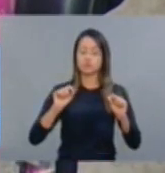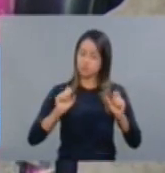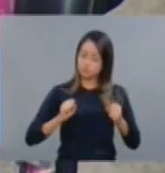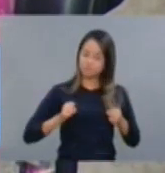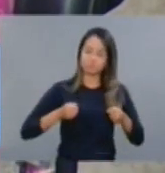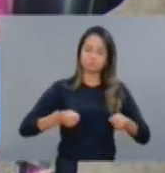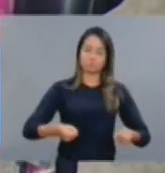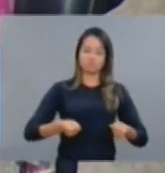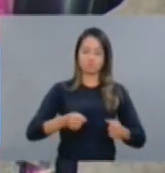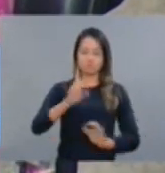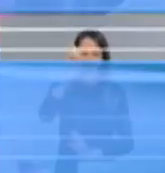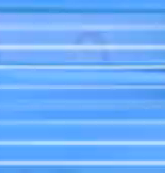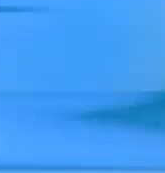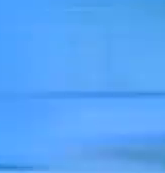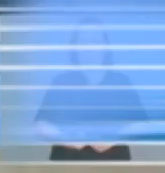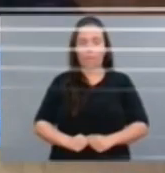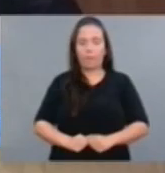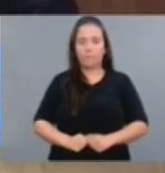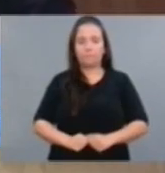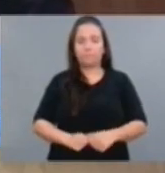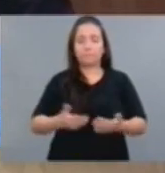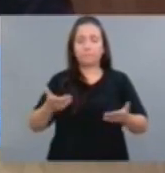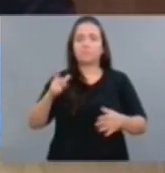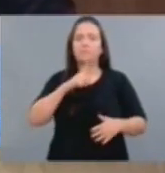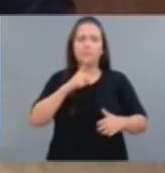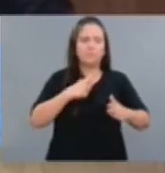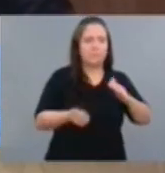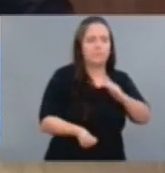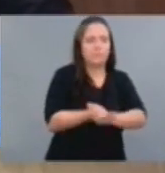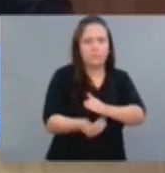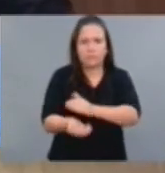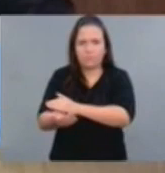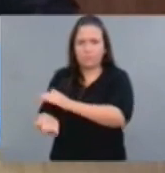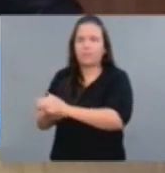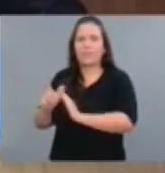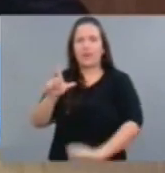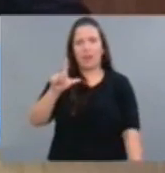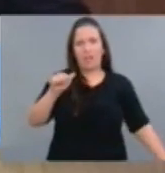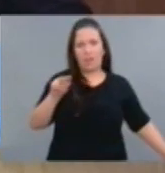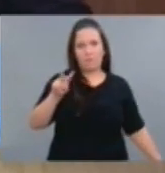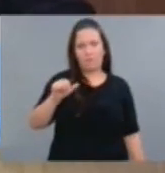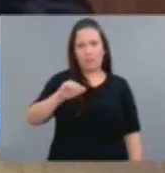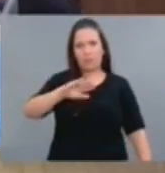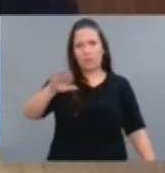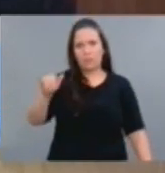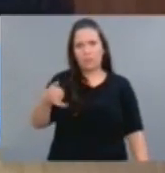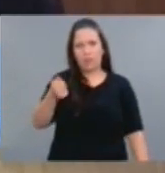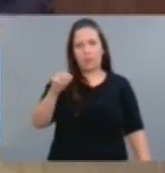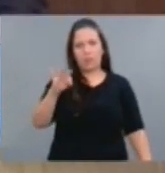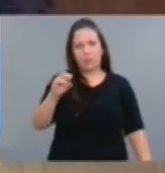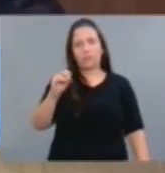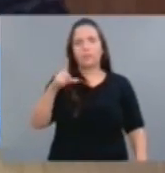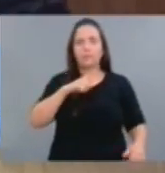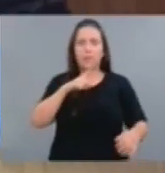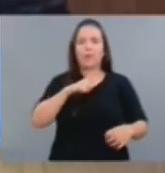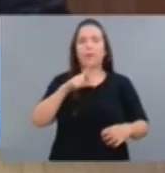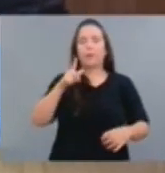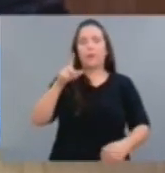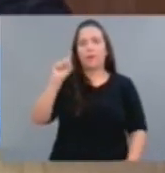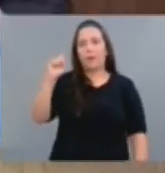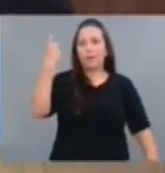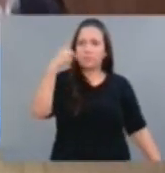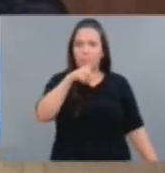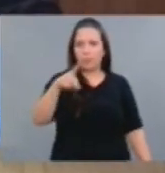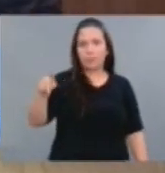democracia e de não ao golpe. Esse mar de corrupção que é a Lava Jato, que está envolvido, presidente Lula, ex